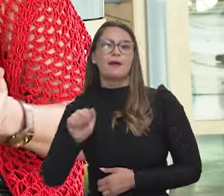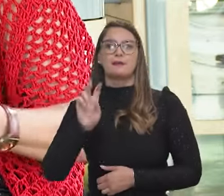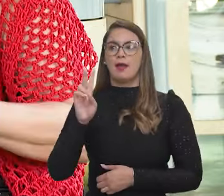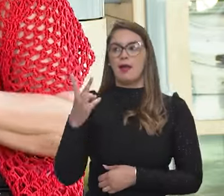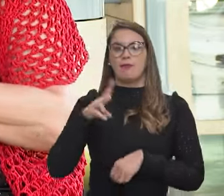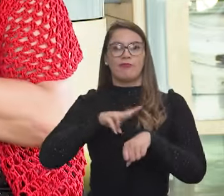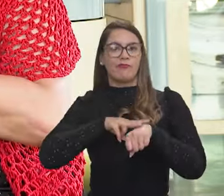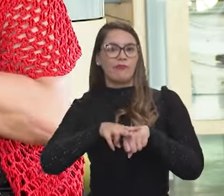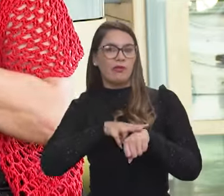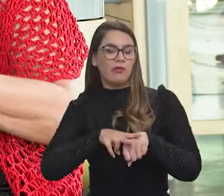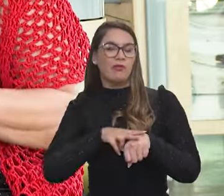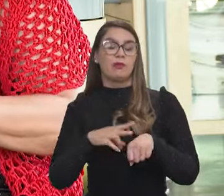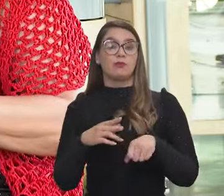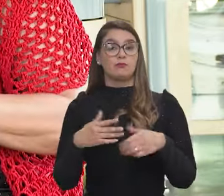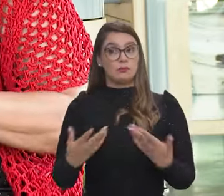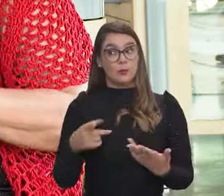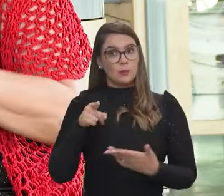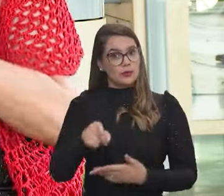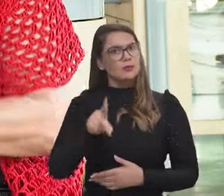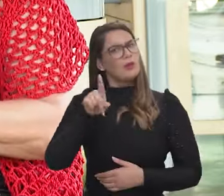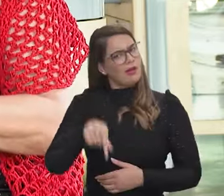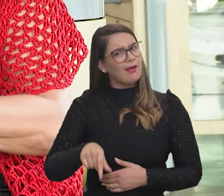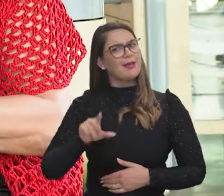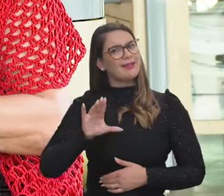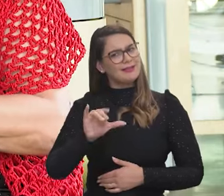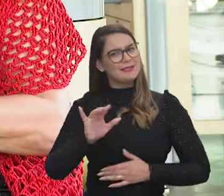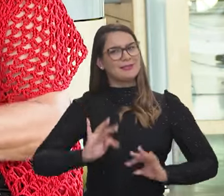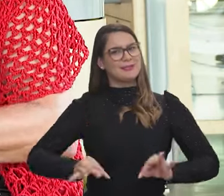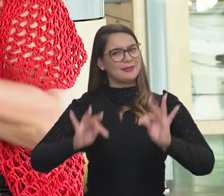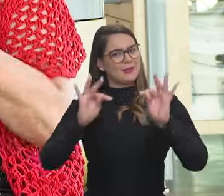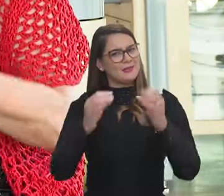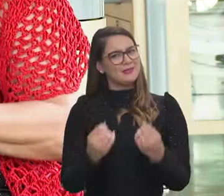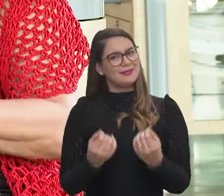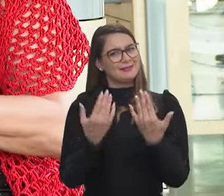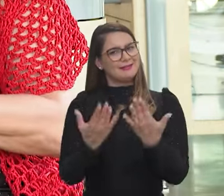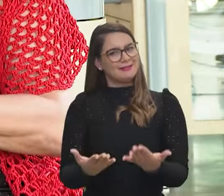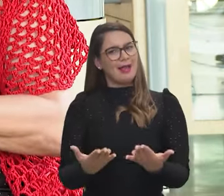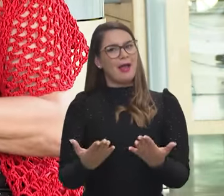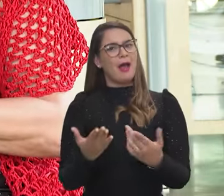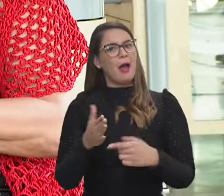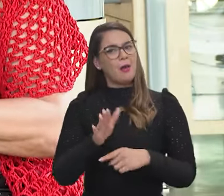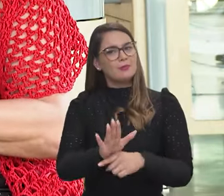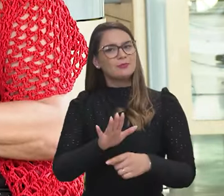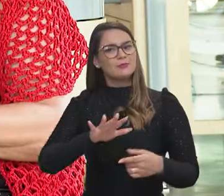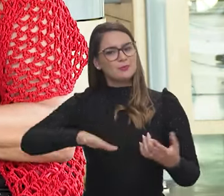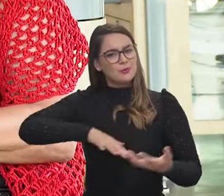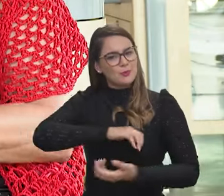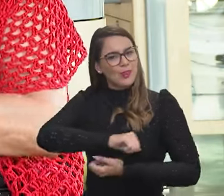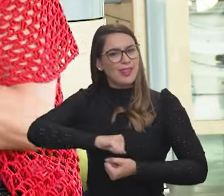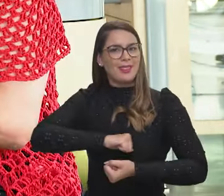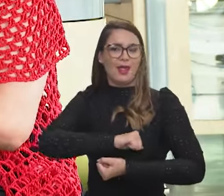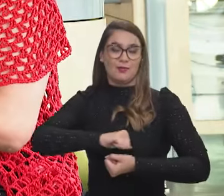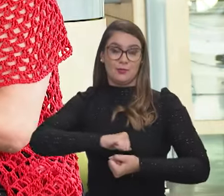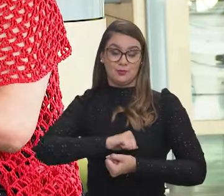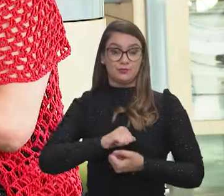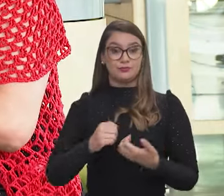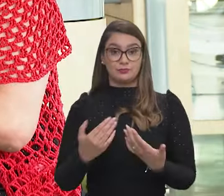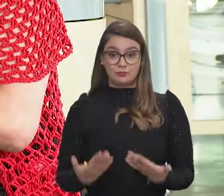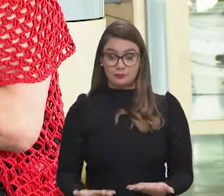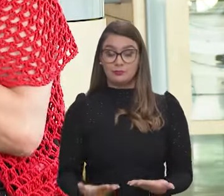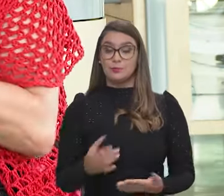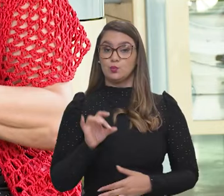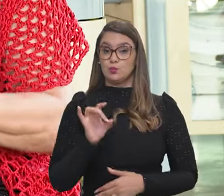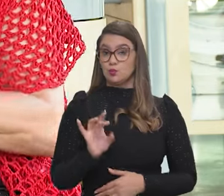hidrogênio verde. Ou seja, isso é ciência e tecnologia, serviço de uma visão sustentável, né. Então,